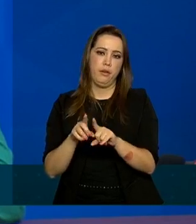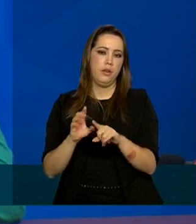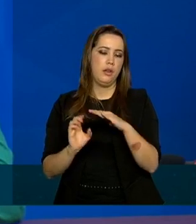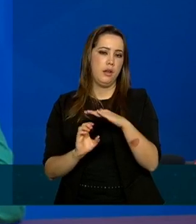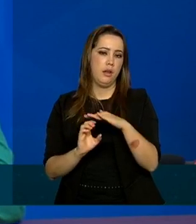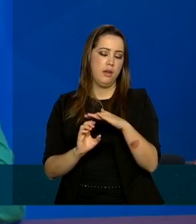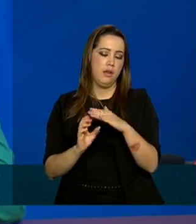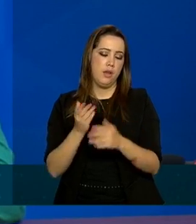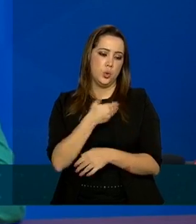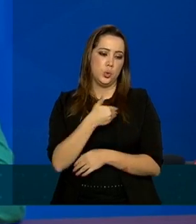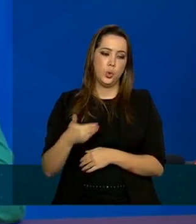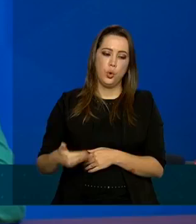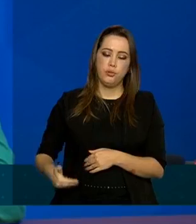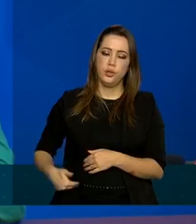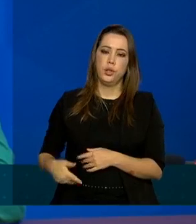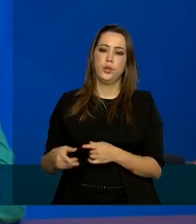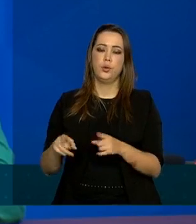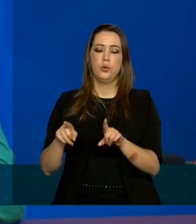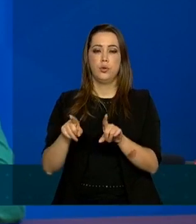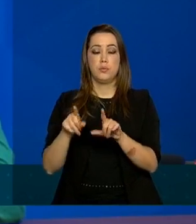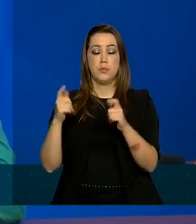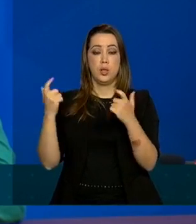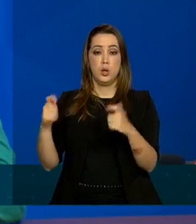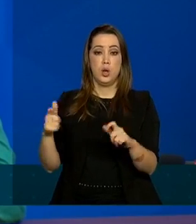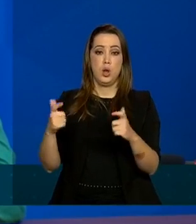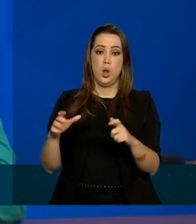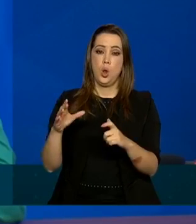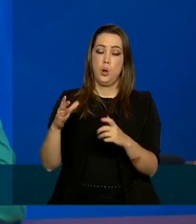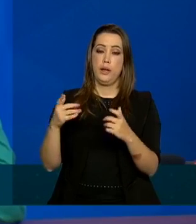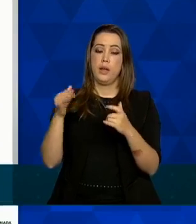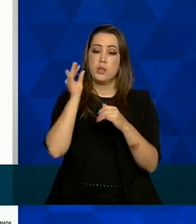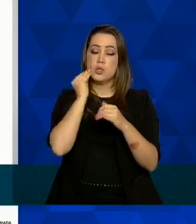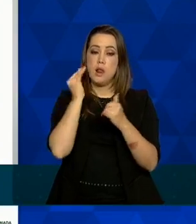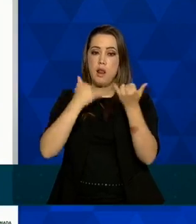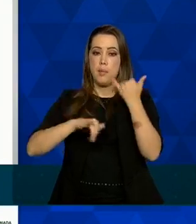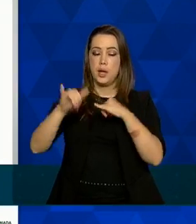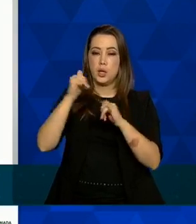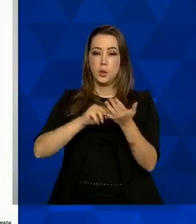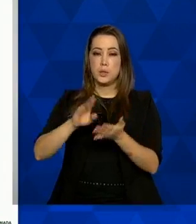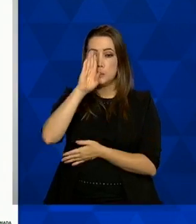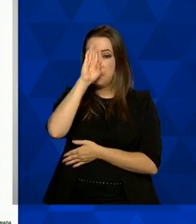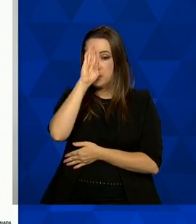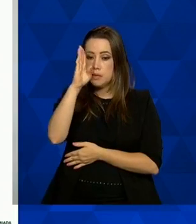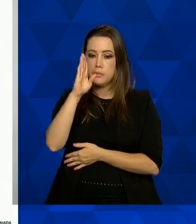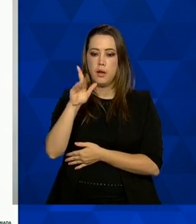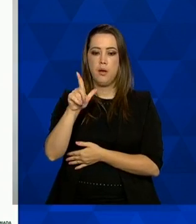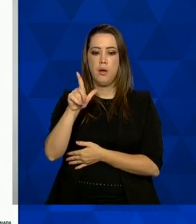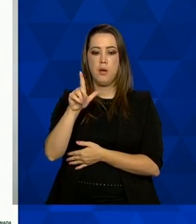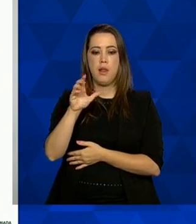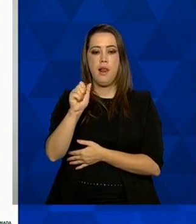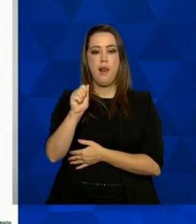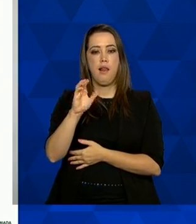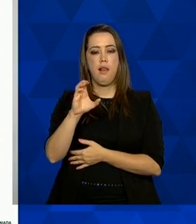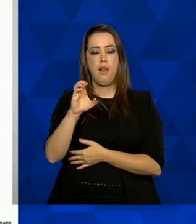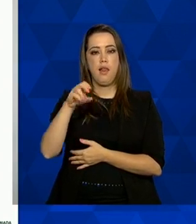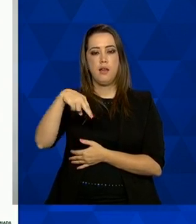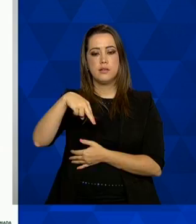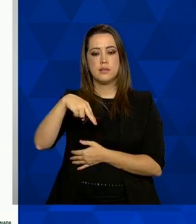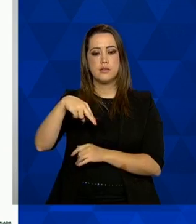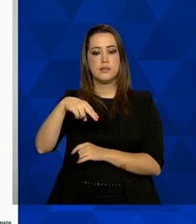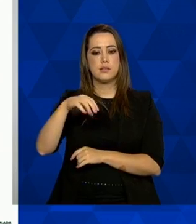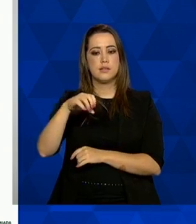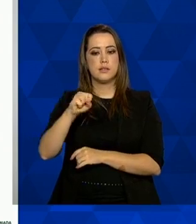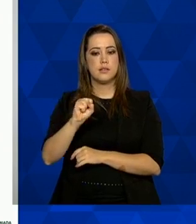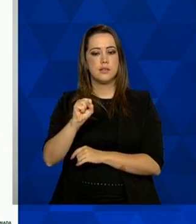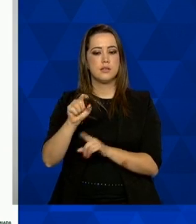nacional de laboratórios de saúde pública que são os laboratórios centrais os LACENS como são conhecidos bem